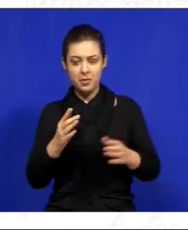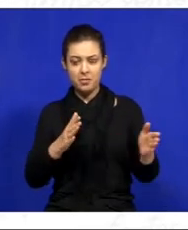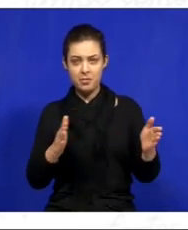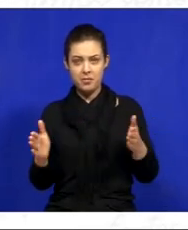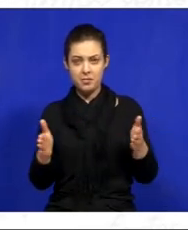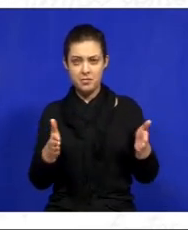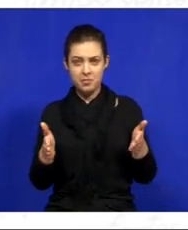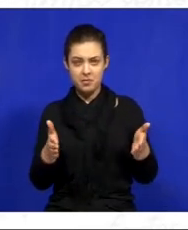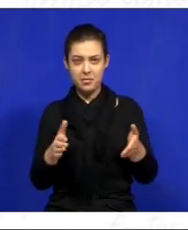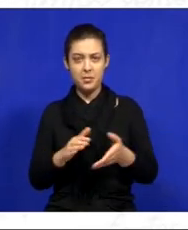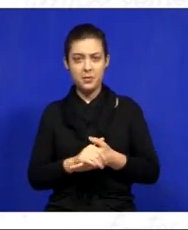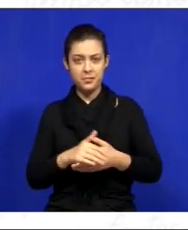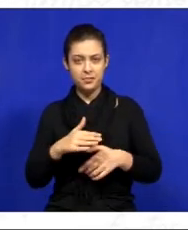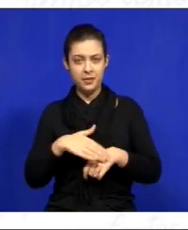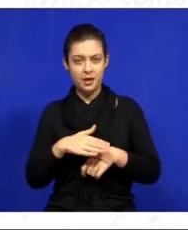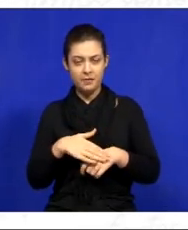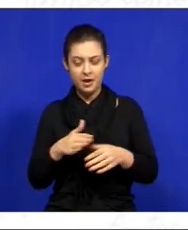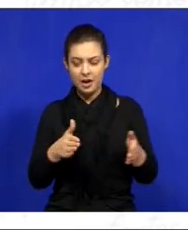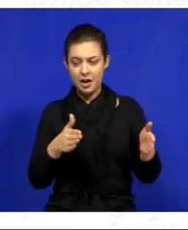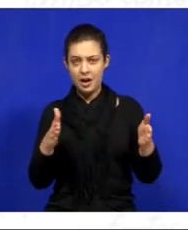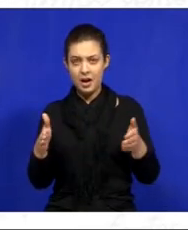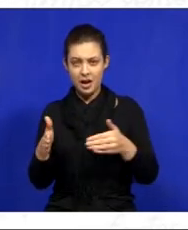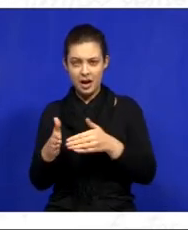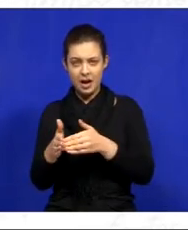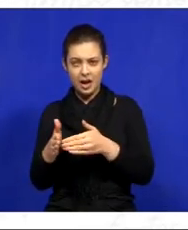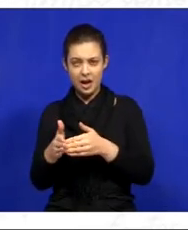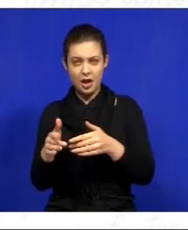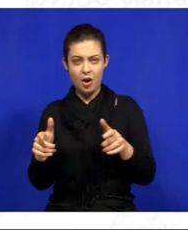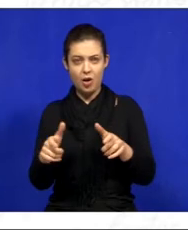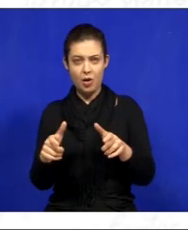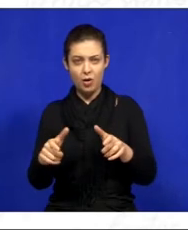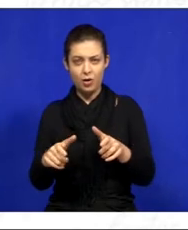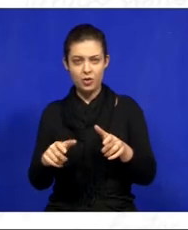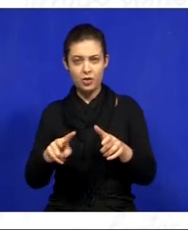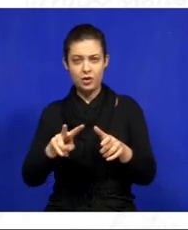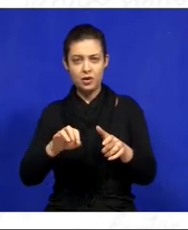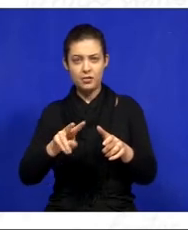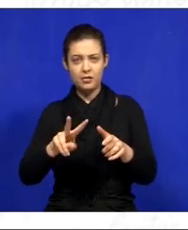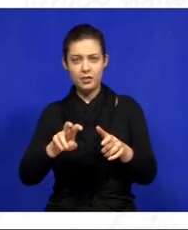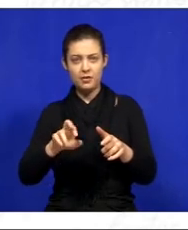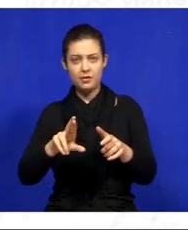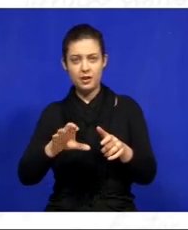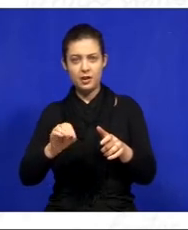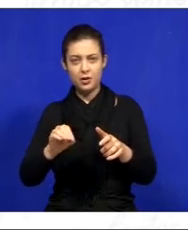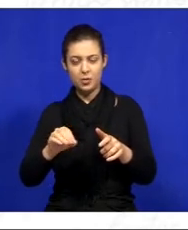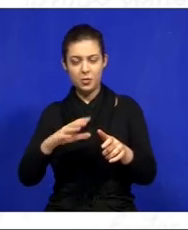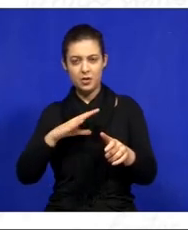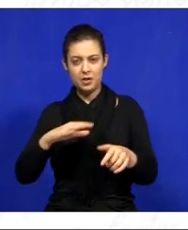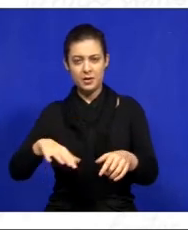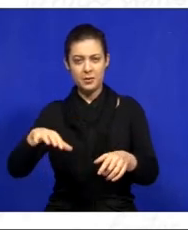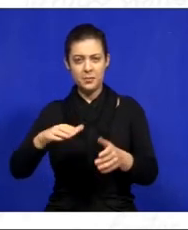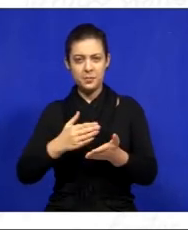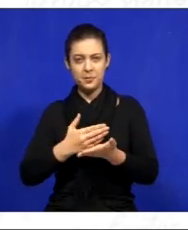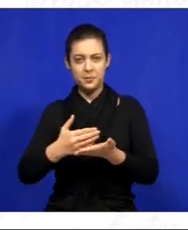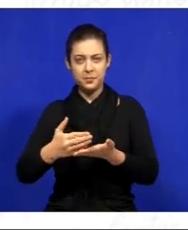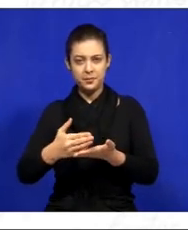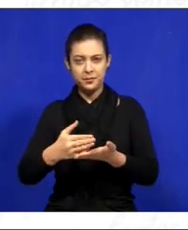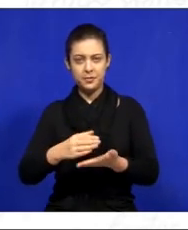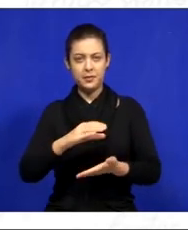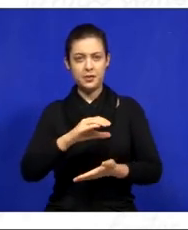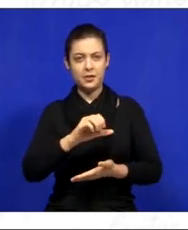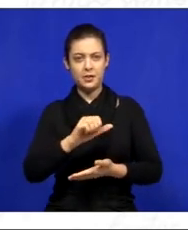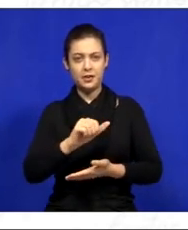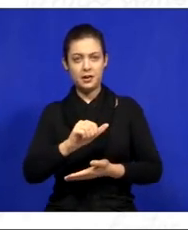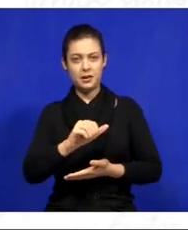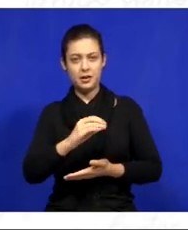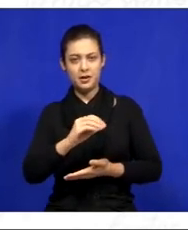executada até o trecho do viveiro municipal. Inicia ali no Cassununga,